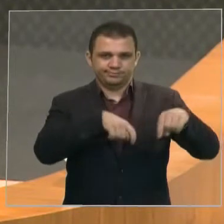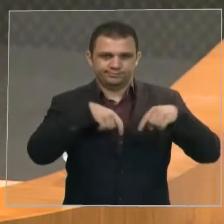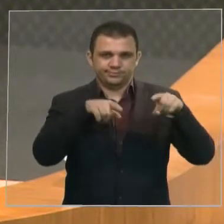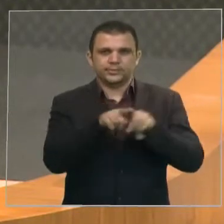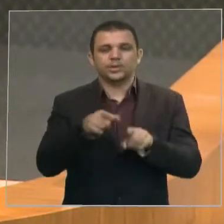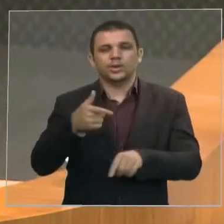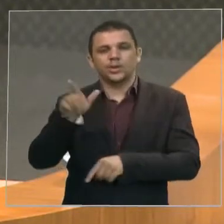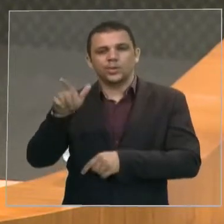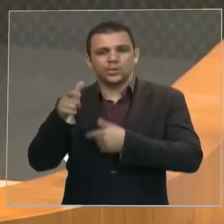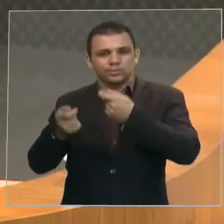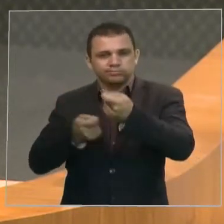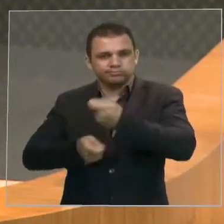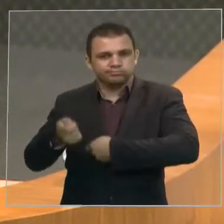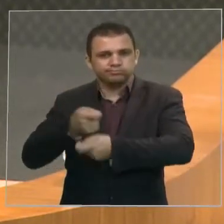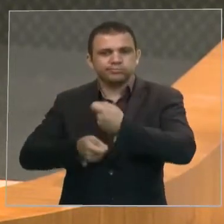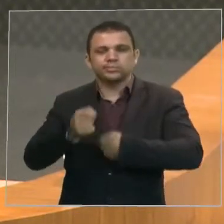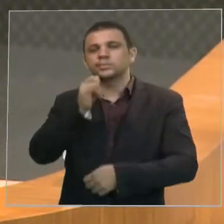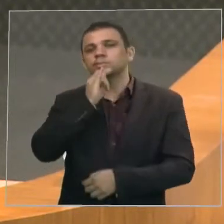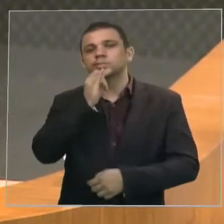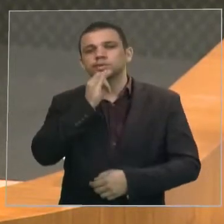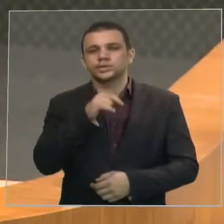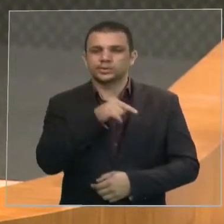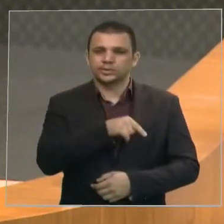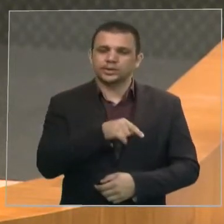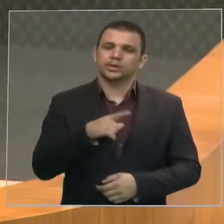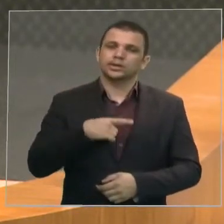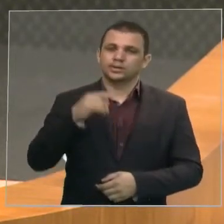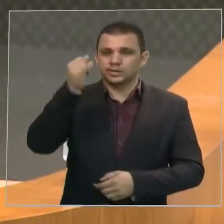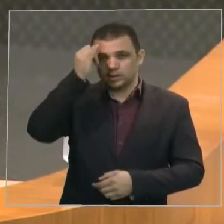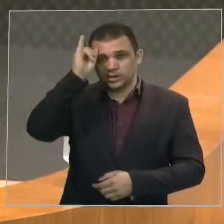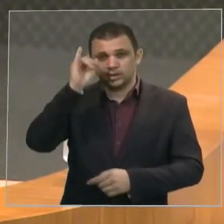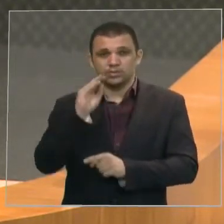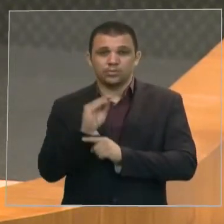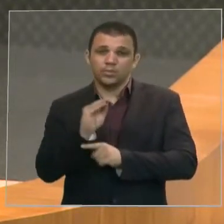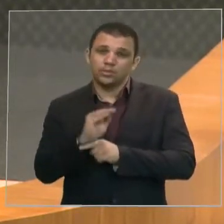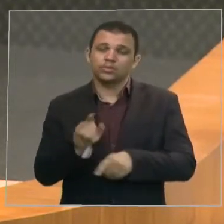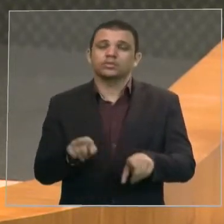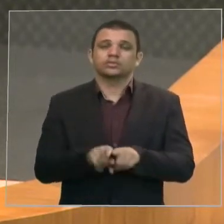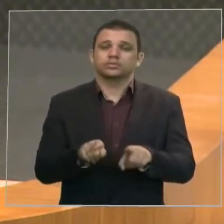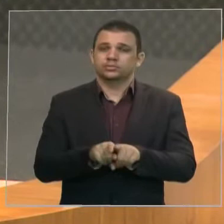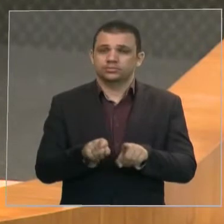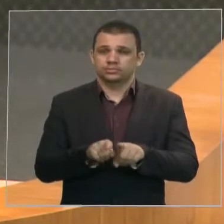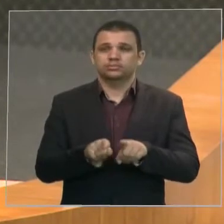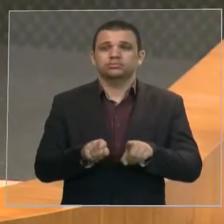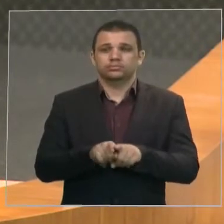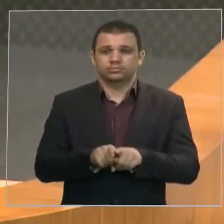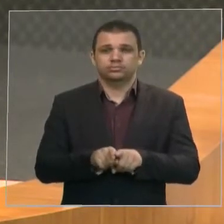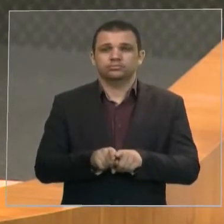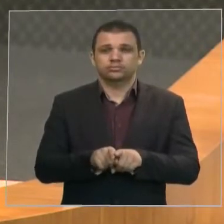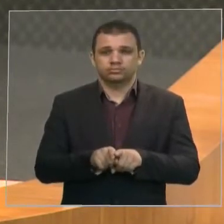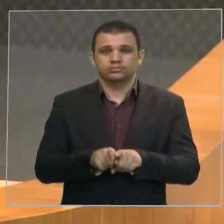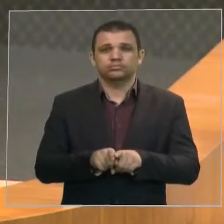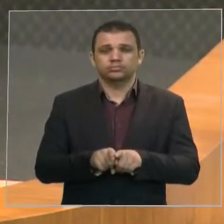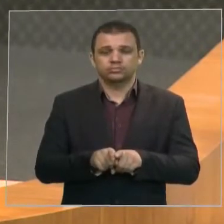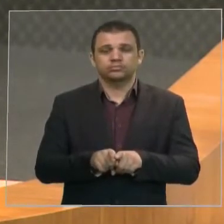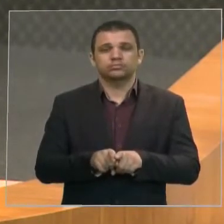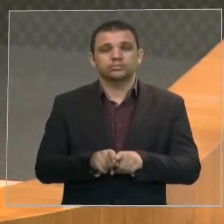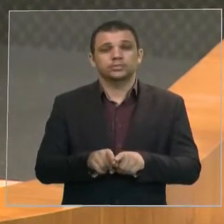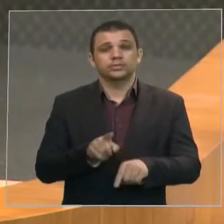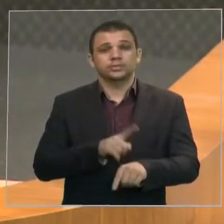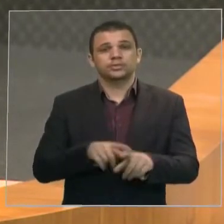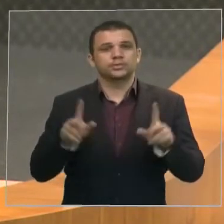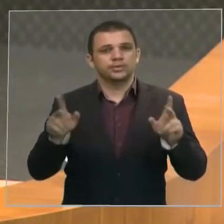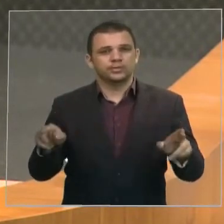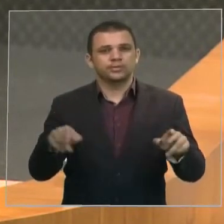-associados, a título de exemplo, ao agropecuário, à criação de gado, paralelo, ou concomitante realmente, à